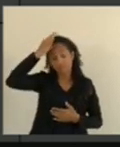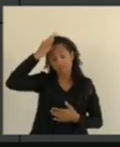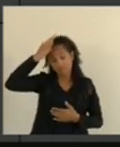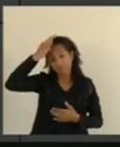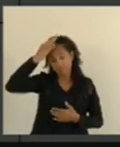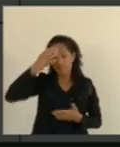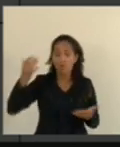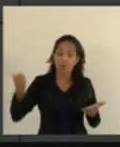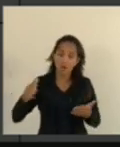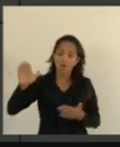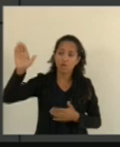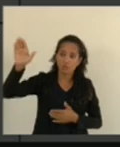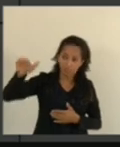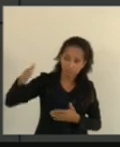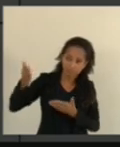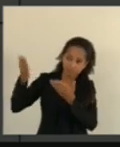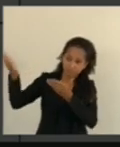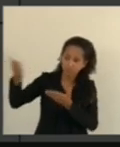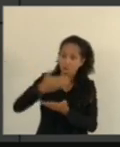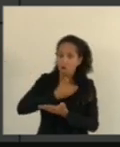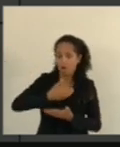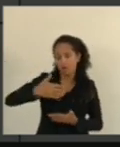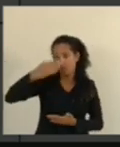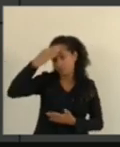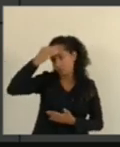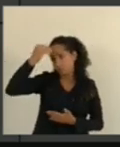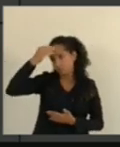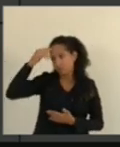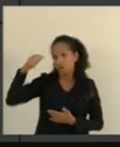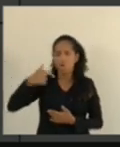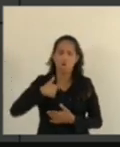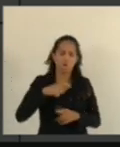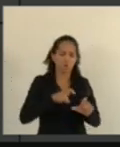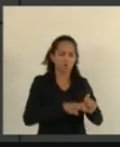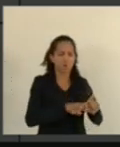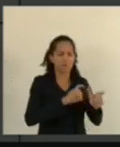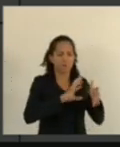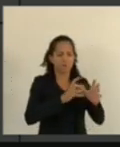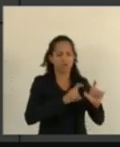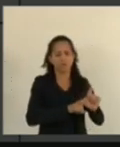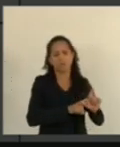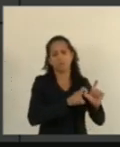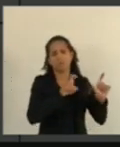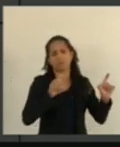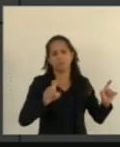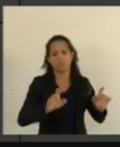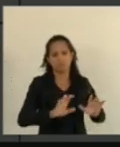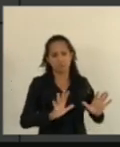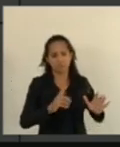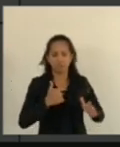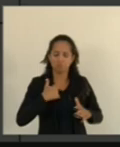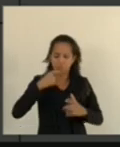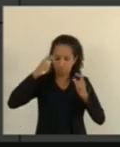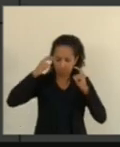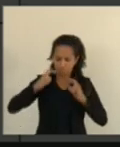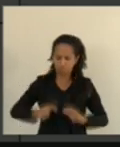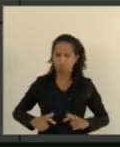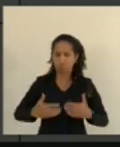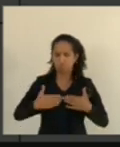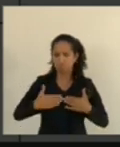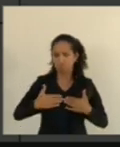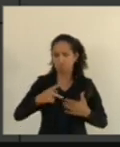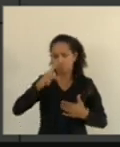nesse momento, eu sou governador do Estado. Sou independente, tenho a minha conduta pessoal de